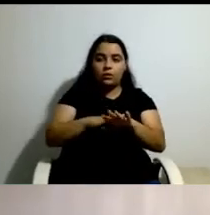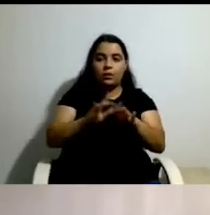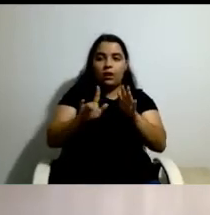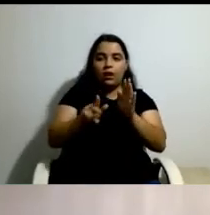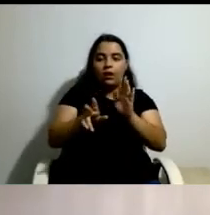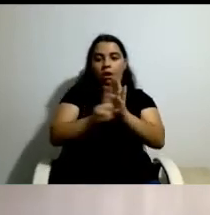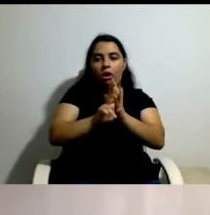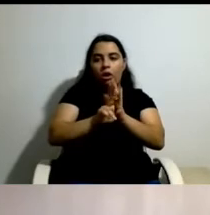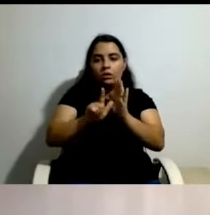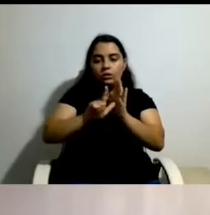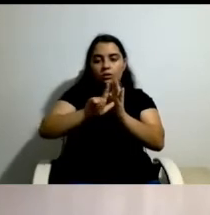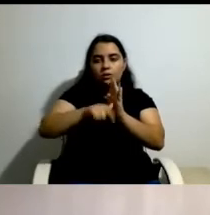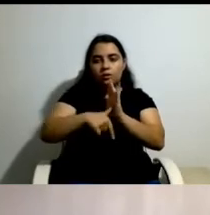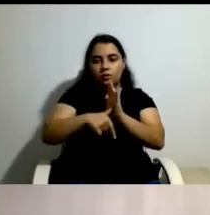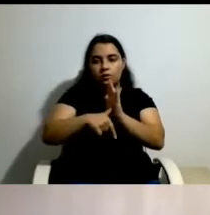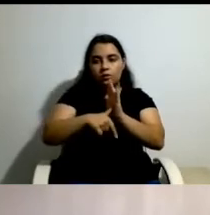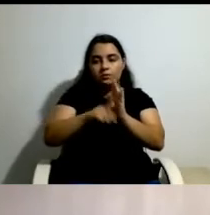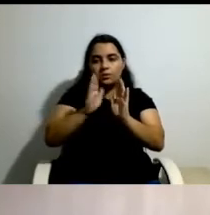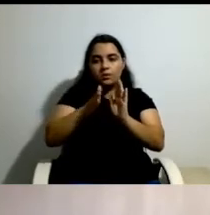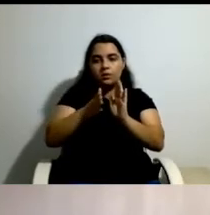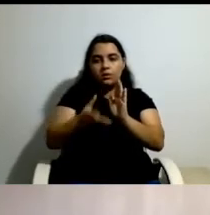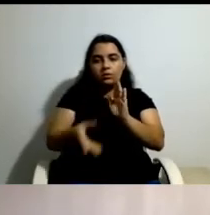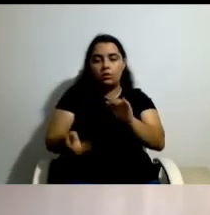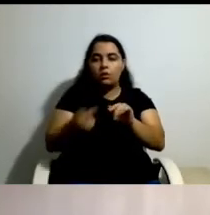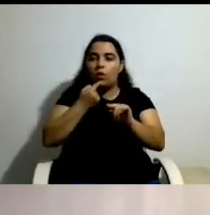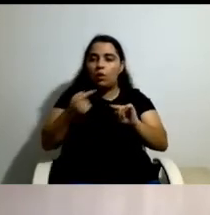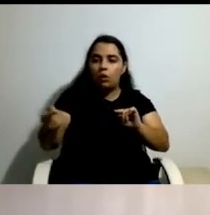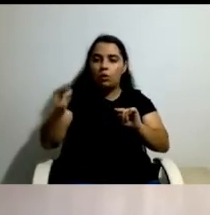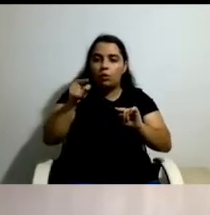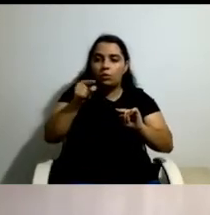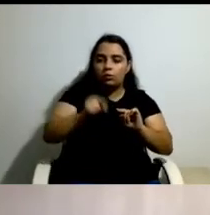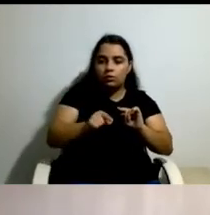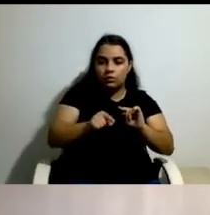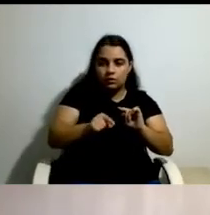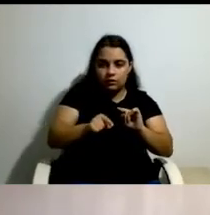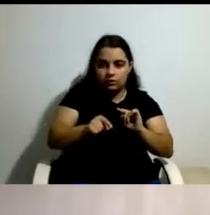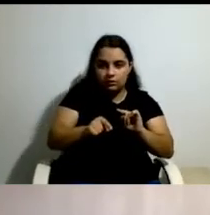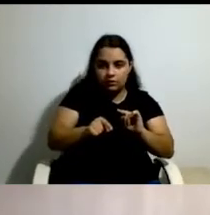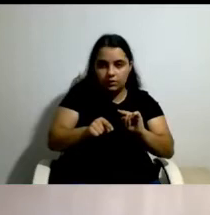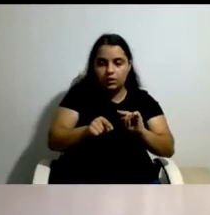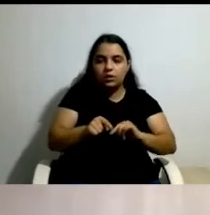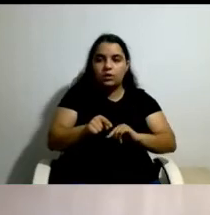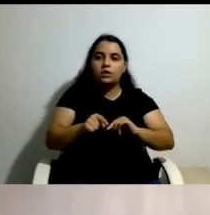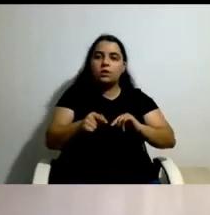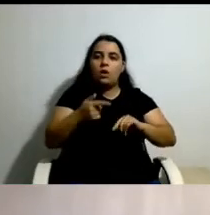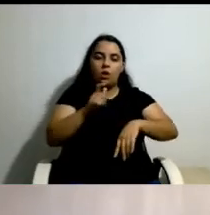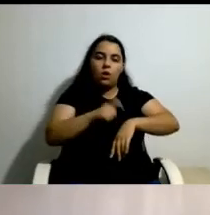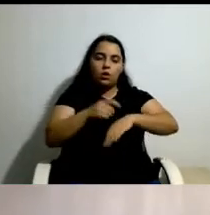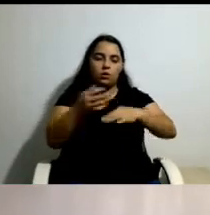houve a reposição das regras de utilização de horas de AP por dia que seria de nove horas diárias.